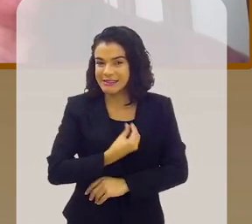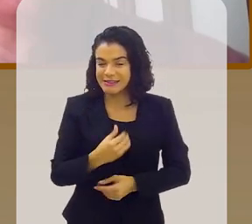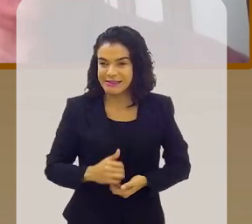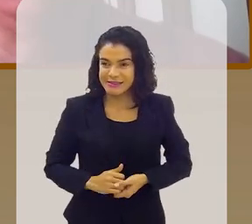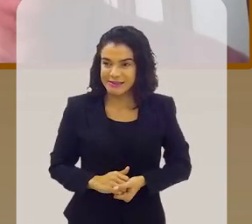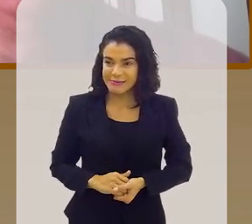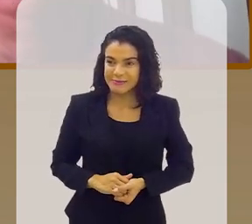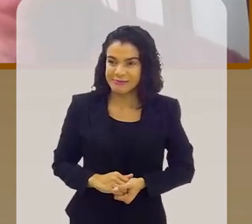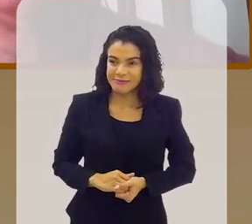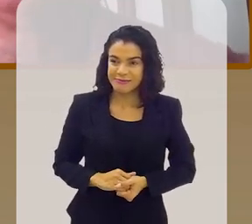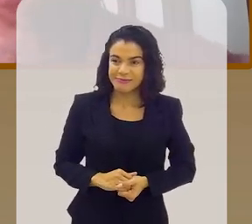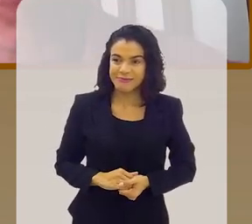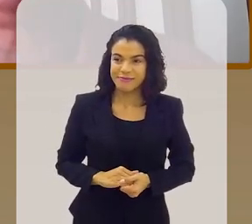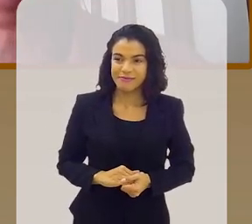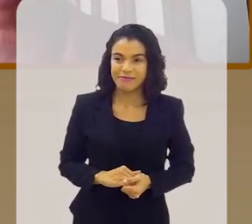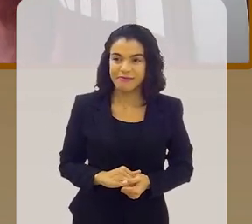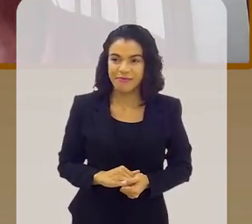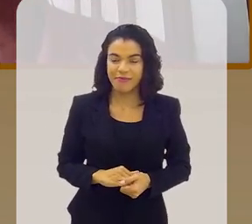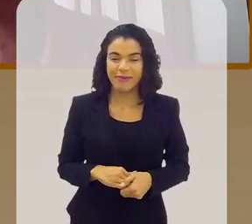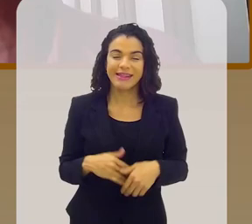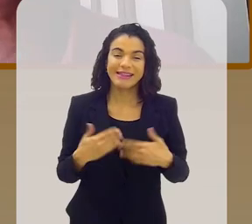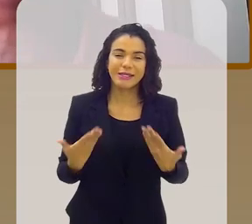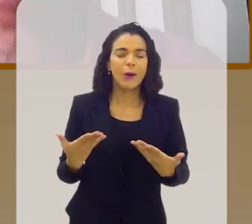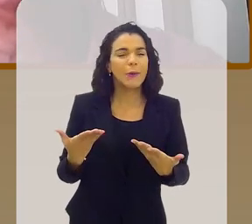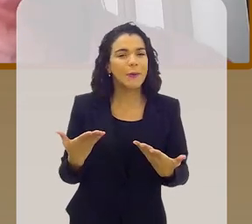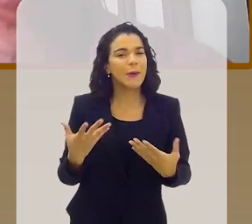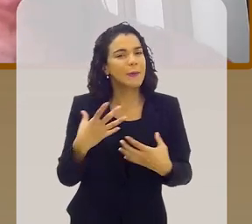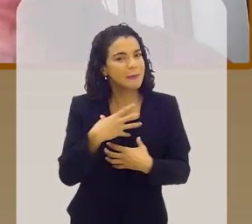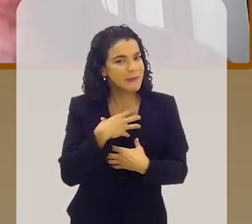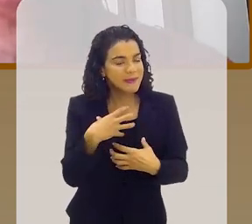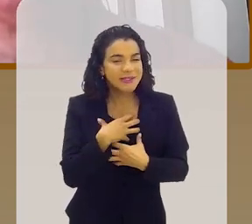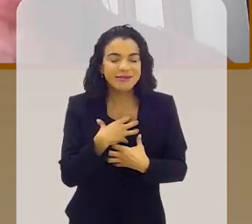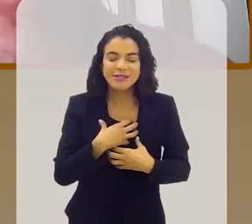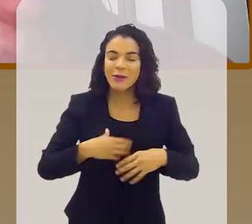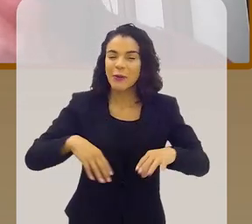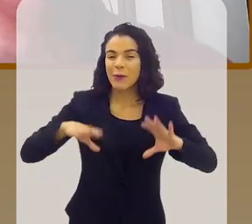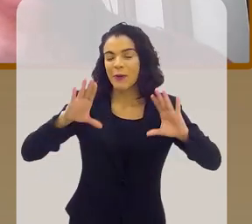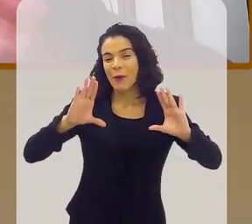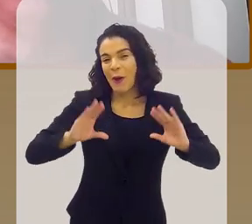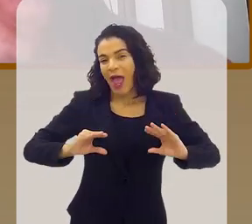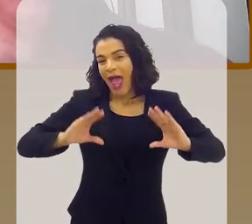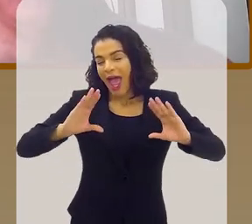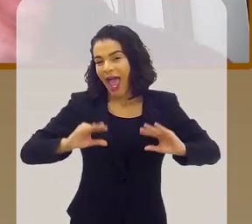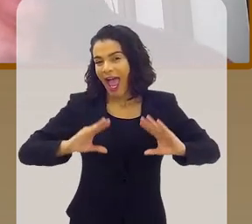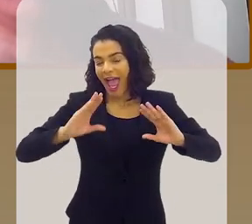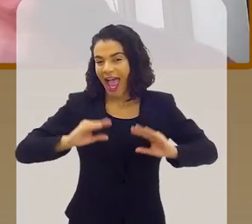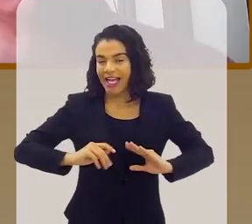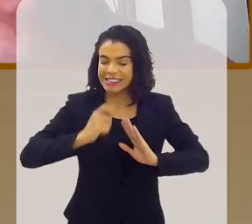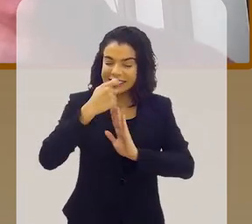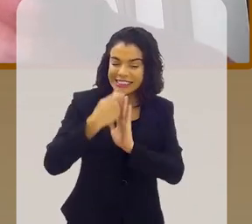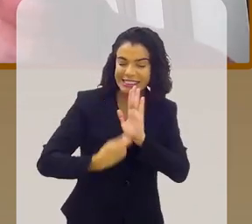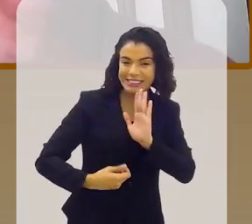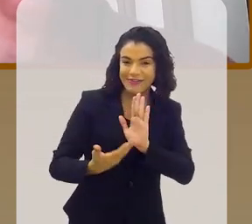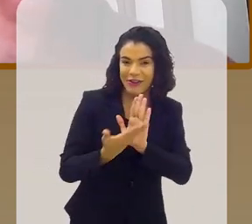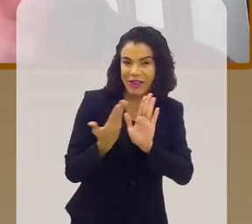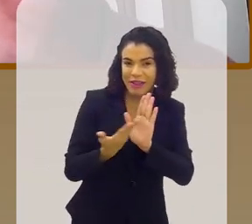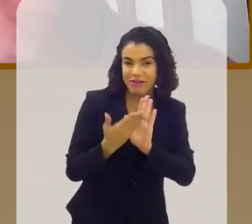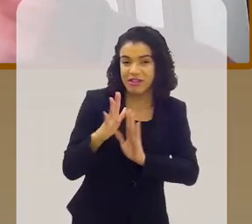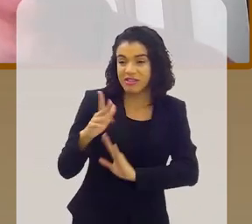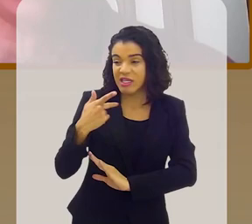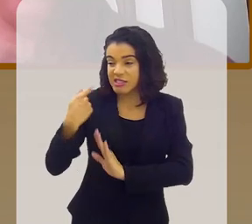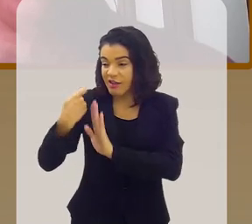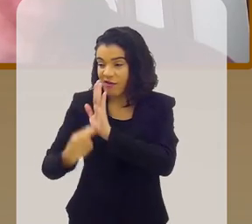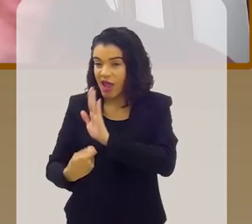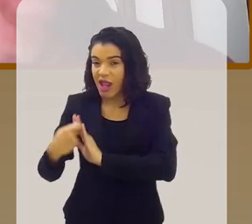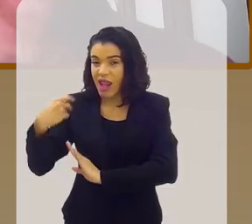vida? Então, eu me sinto muito confortável escrevendo esses livros. Se eu tivesse que escrever um livro sobre um